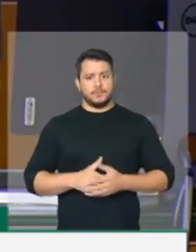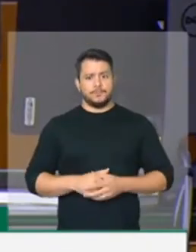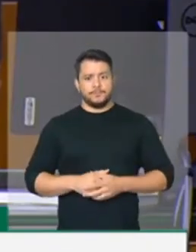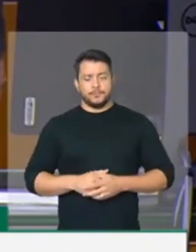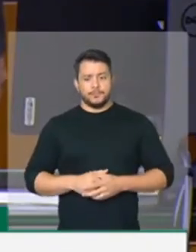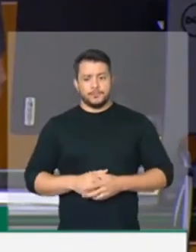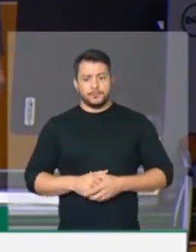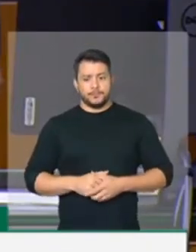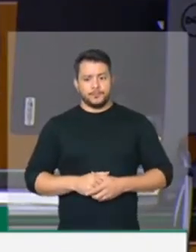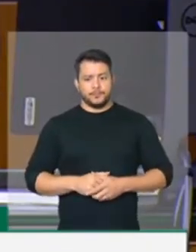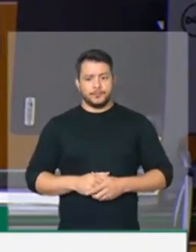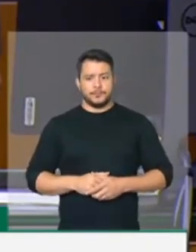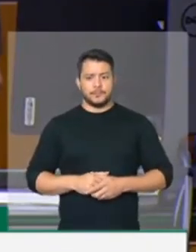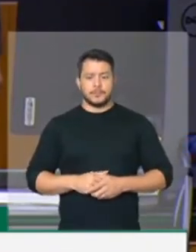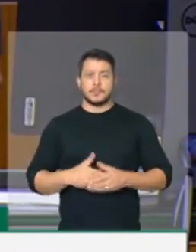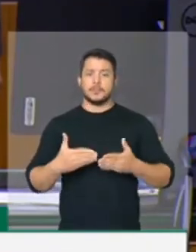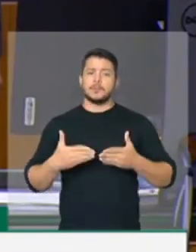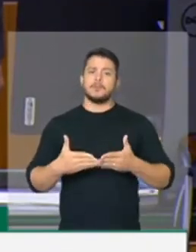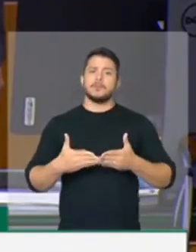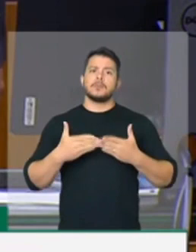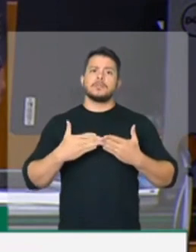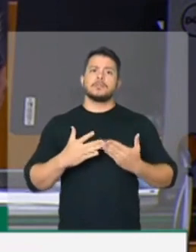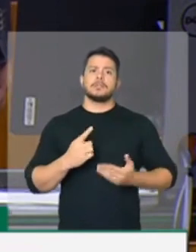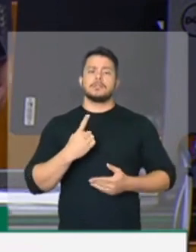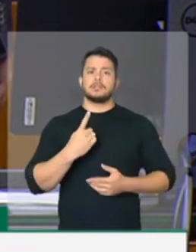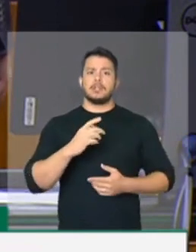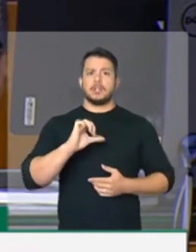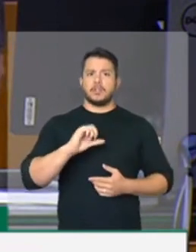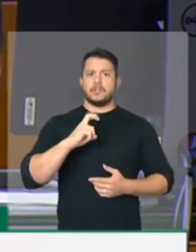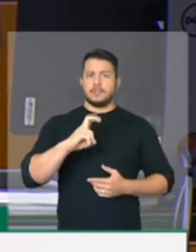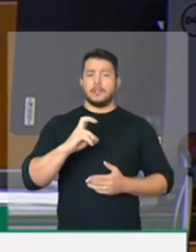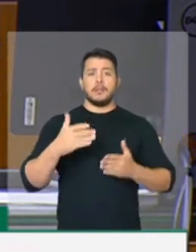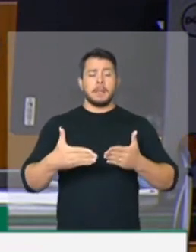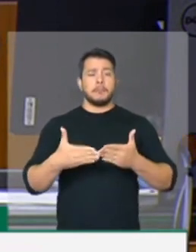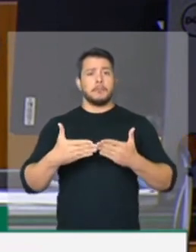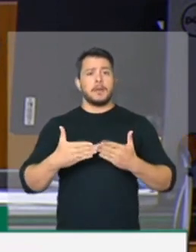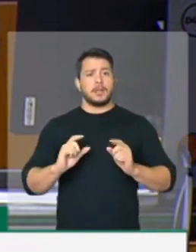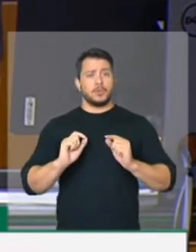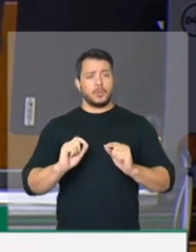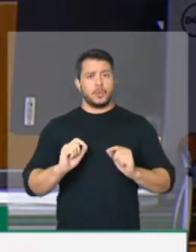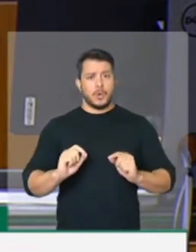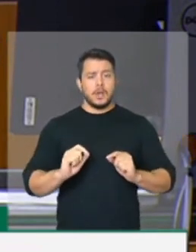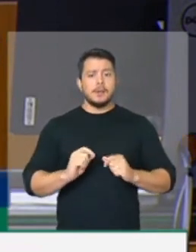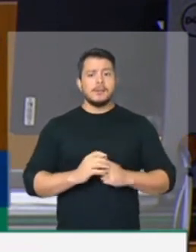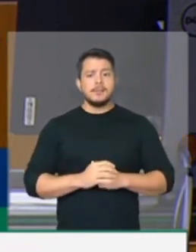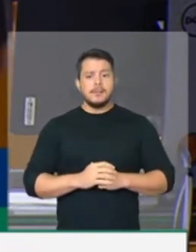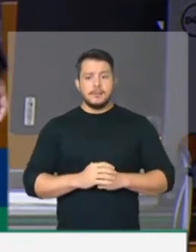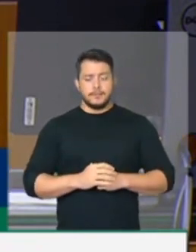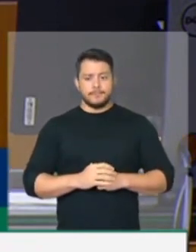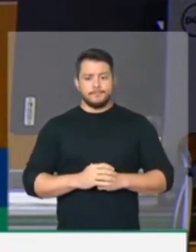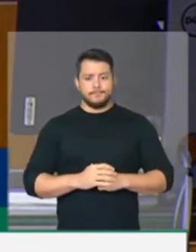,95, 21 dos senhores líderes que requeram os termos do artigo 155 do Regimento Interno,